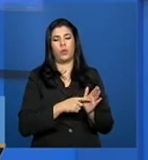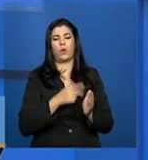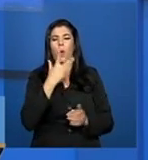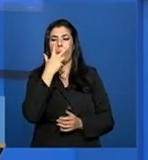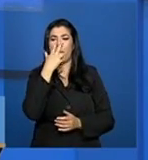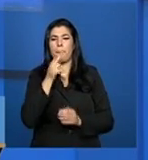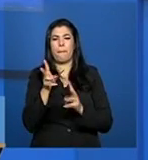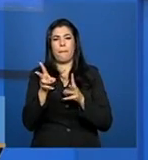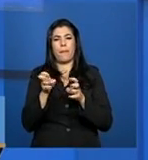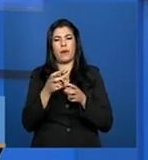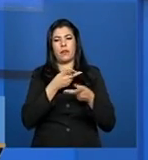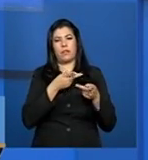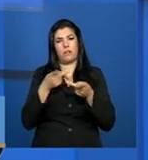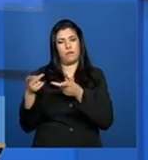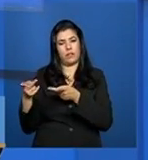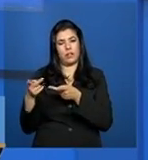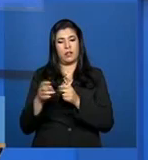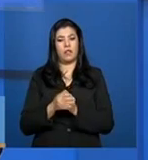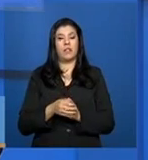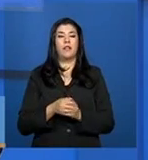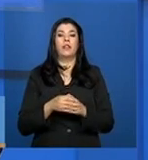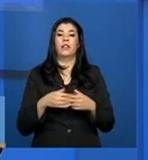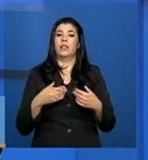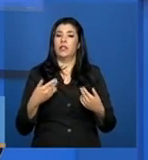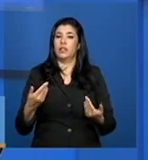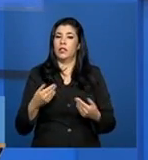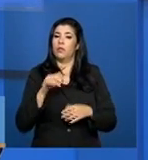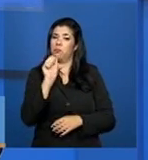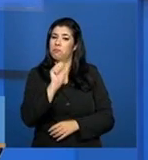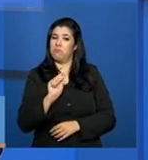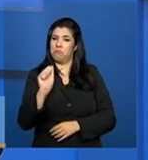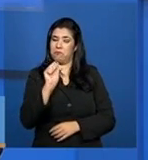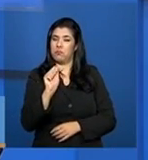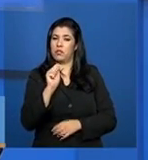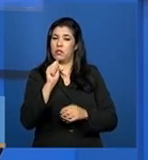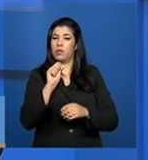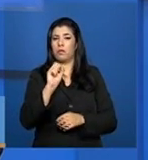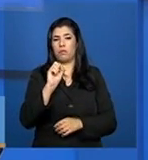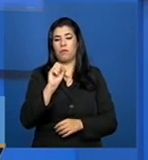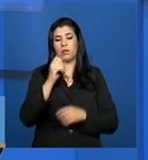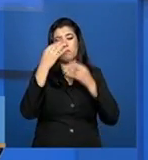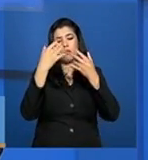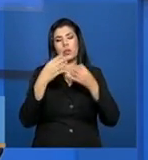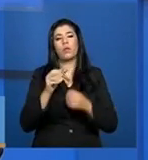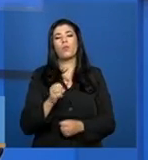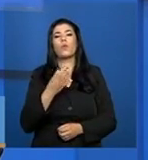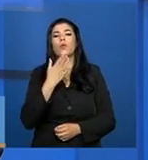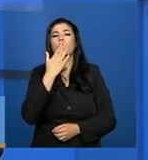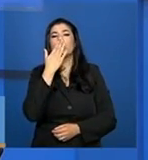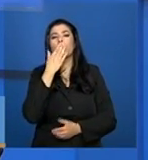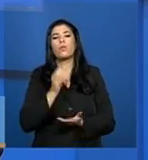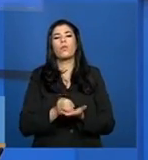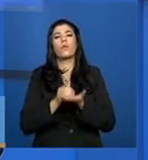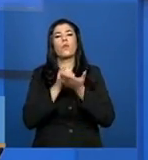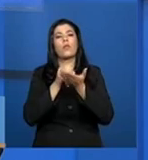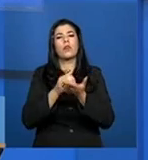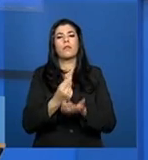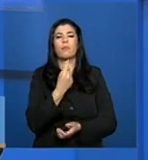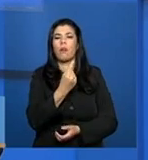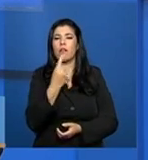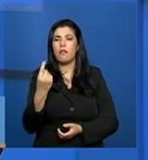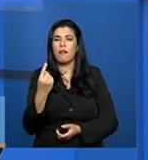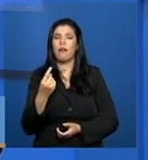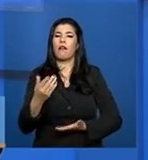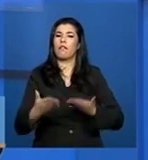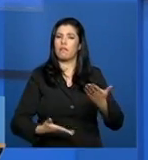Então, assim, a entidade, ele vai detalhar a entidade ou a oferta e para cada oferta ou para cada serviço que a